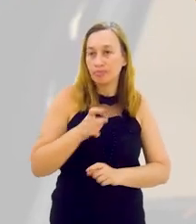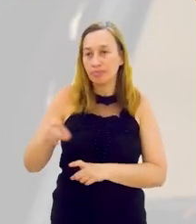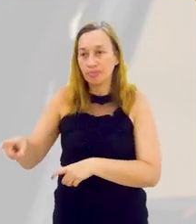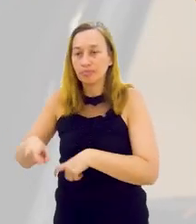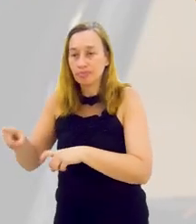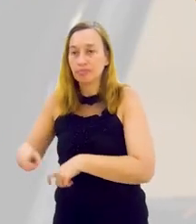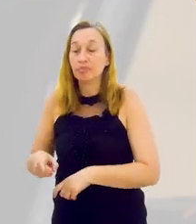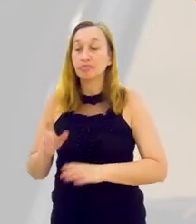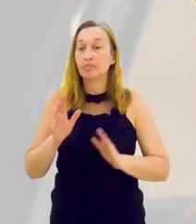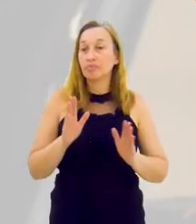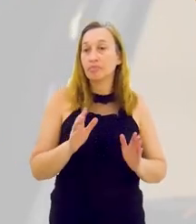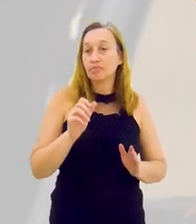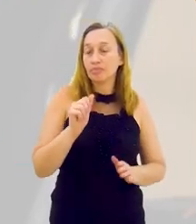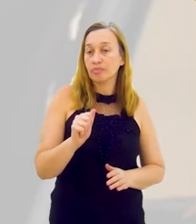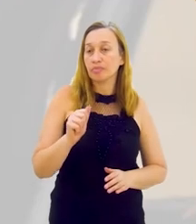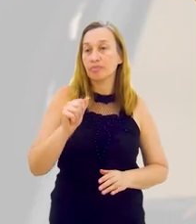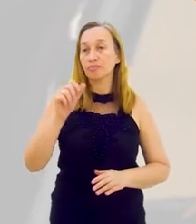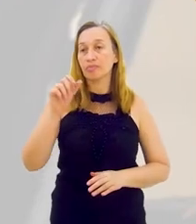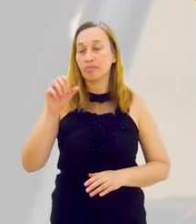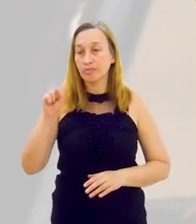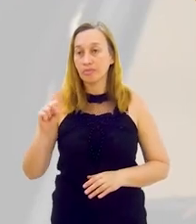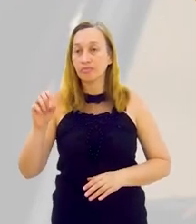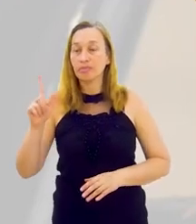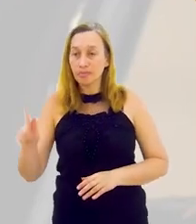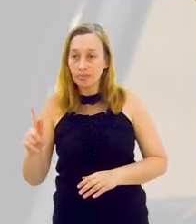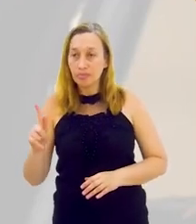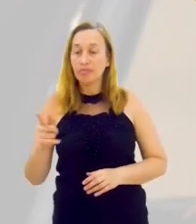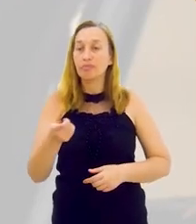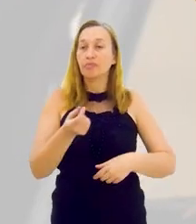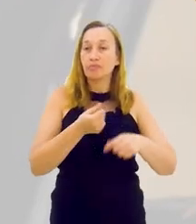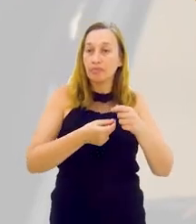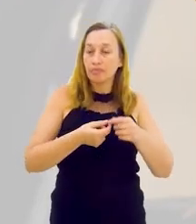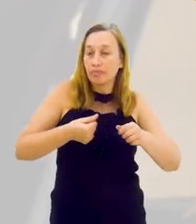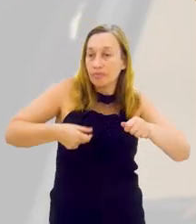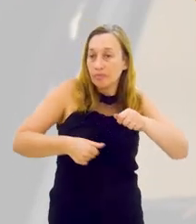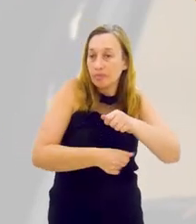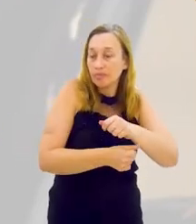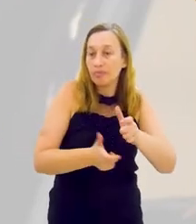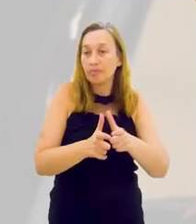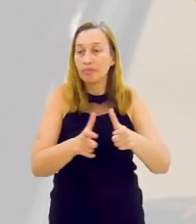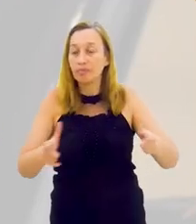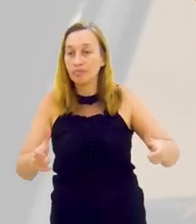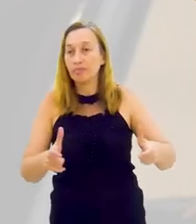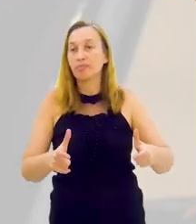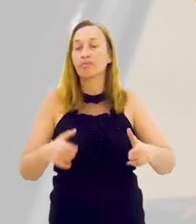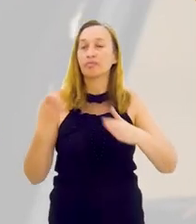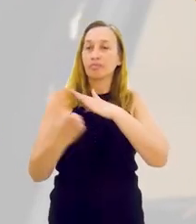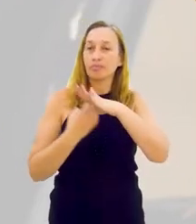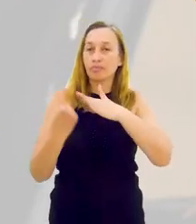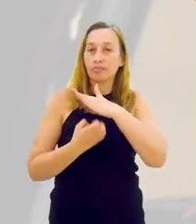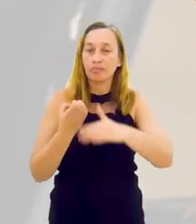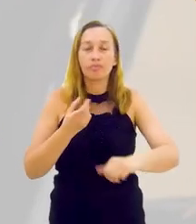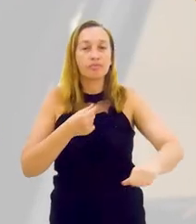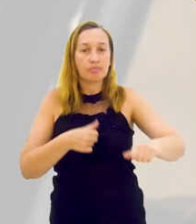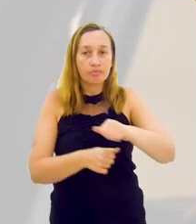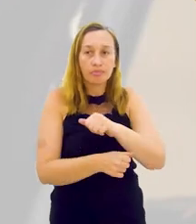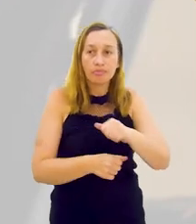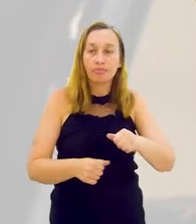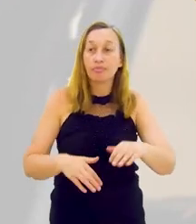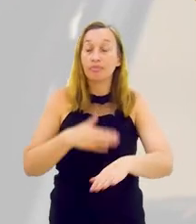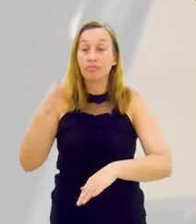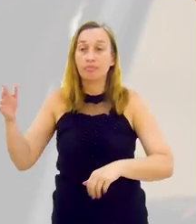agricultura e pesca, da ESG, que é uma exigência hoje, que estão sendo feitos os grandes investimentos, as grandes empresas